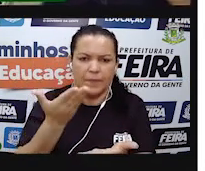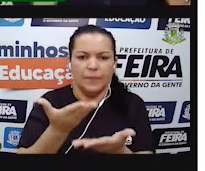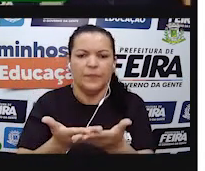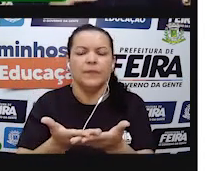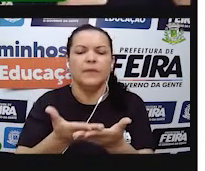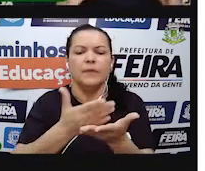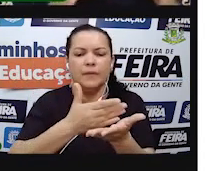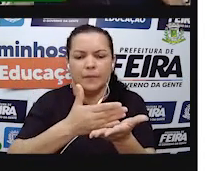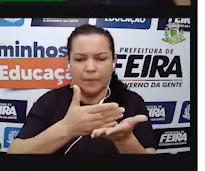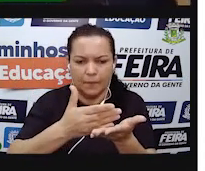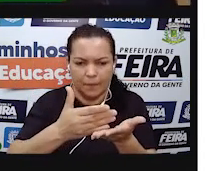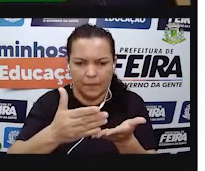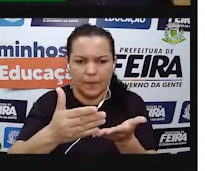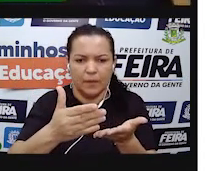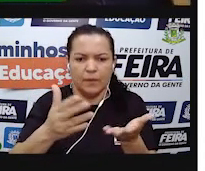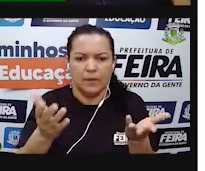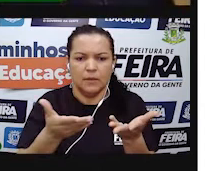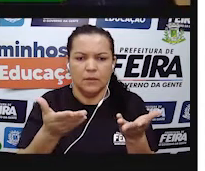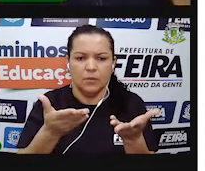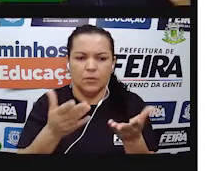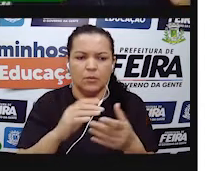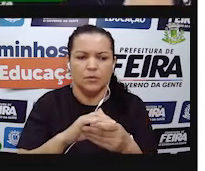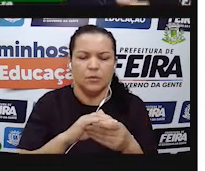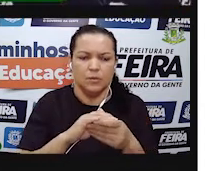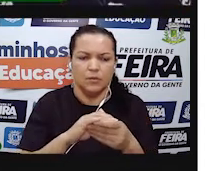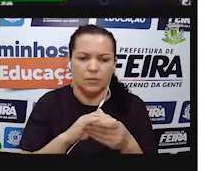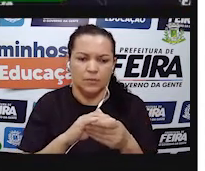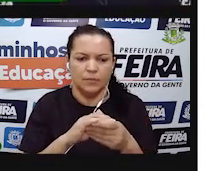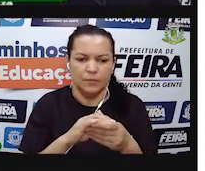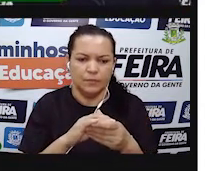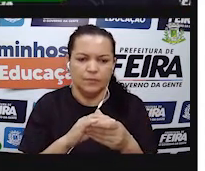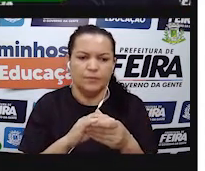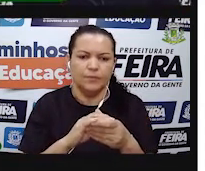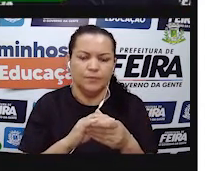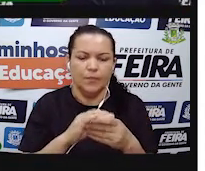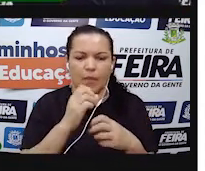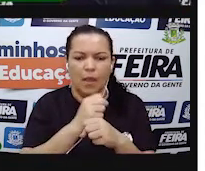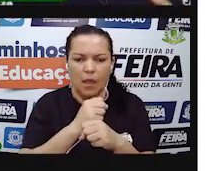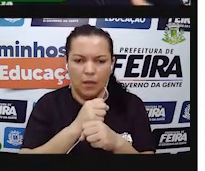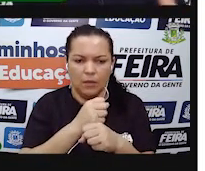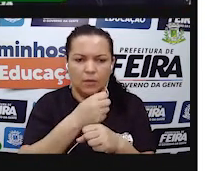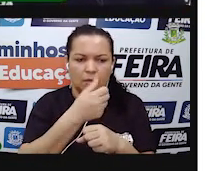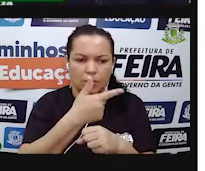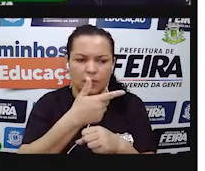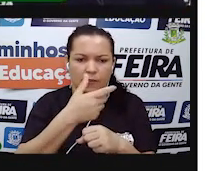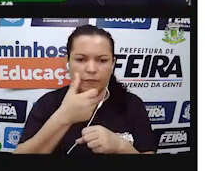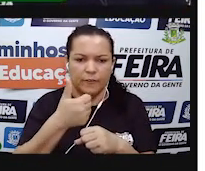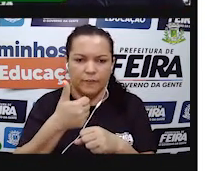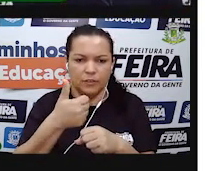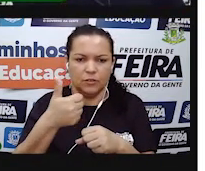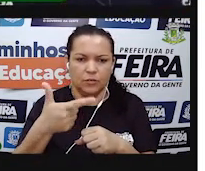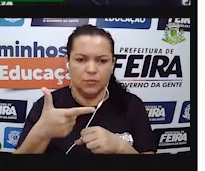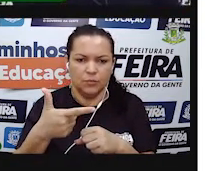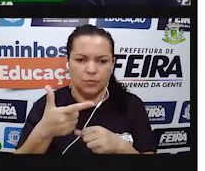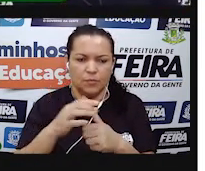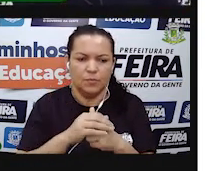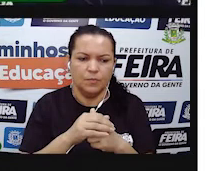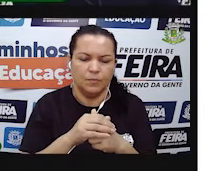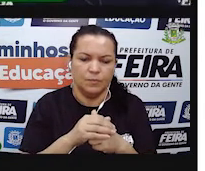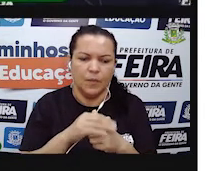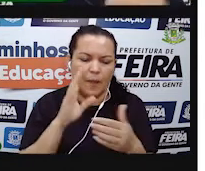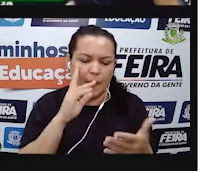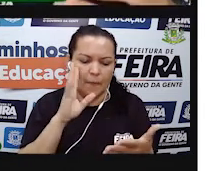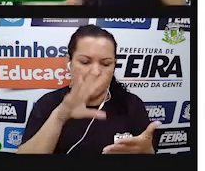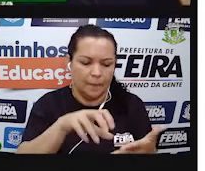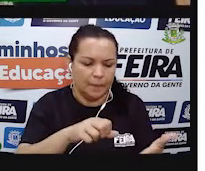anterior até o mês inicial do ano corrente, né? Desse